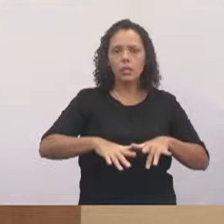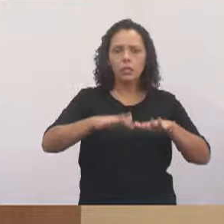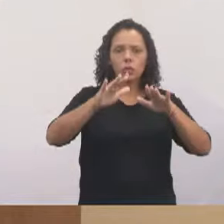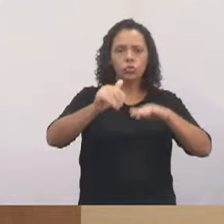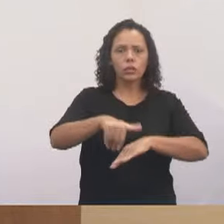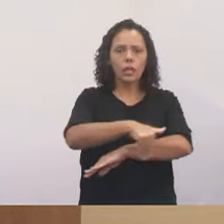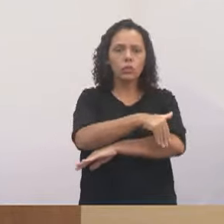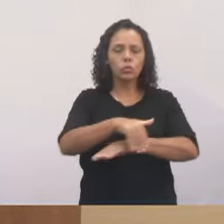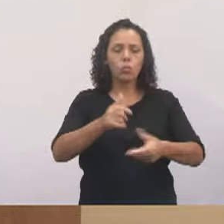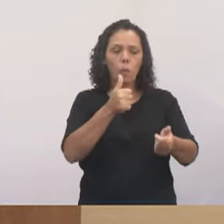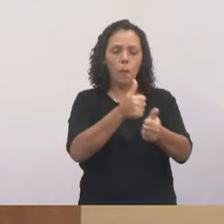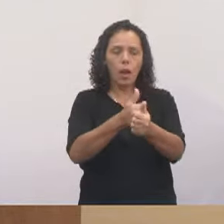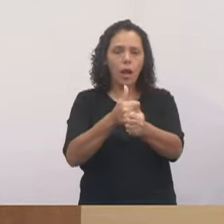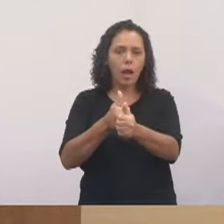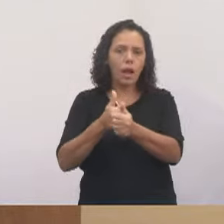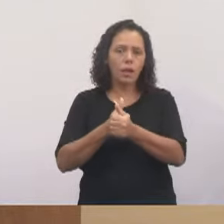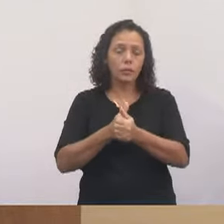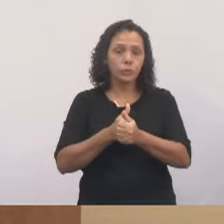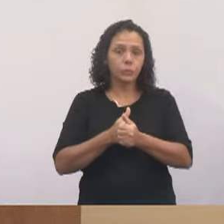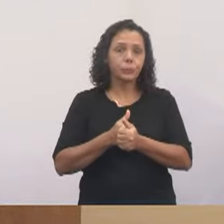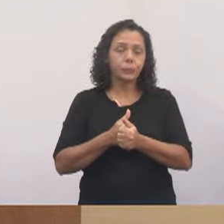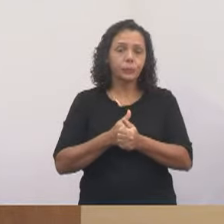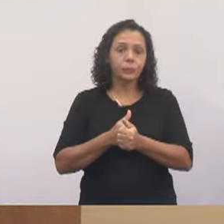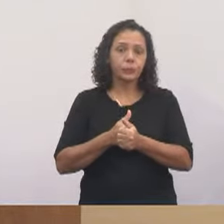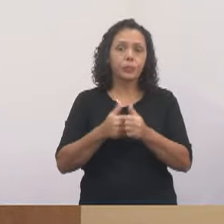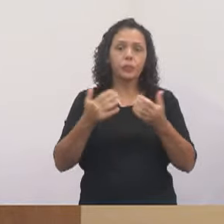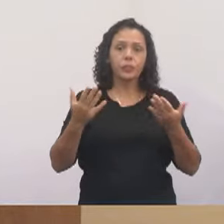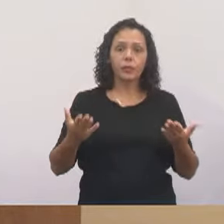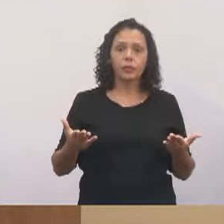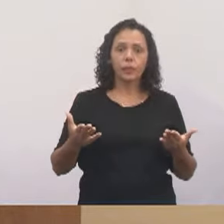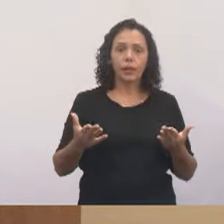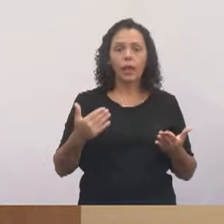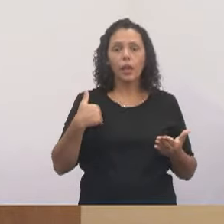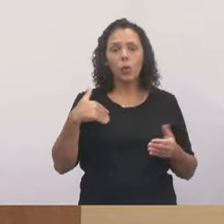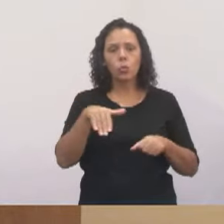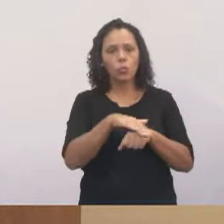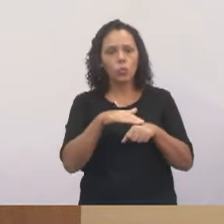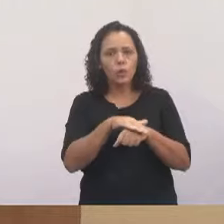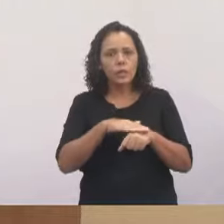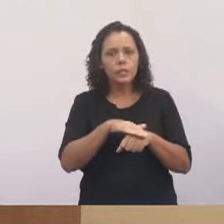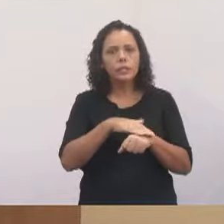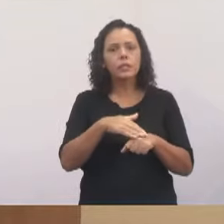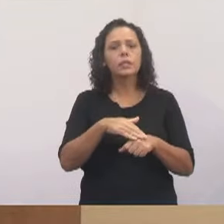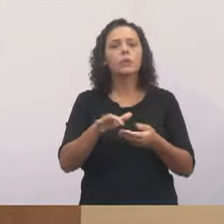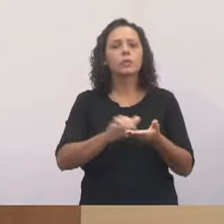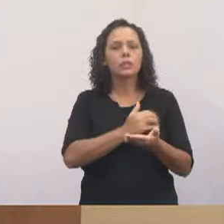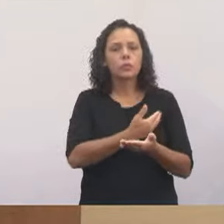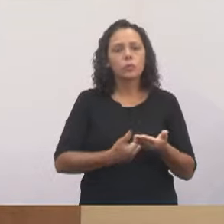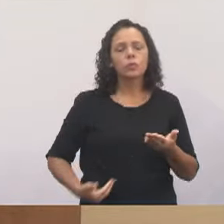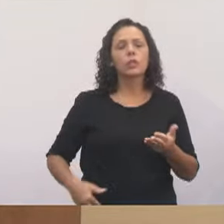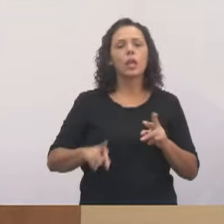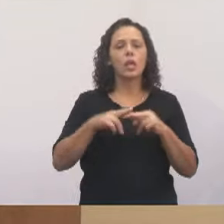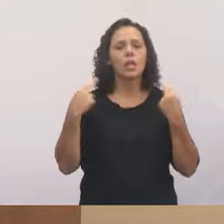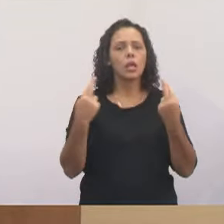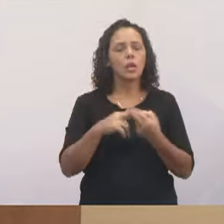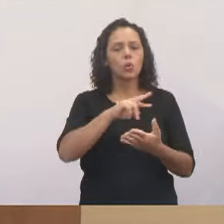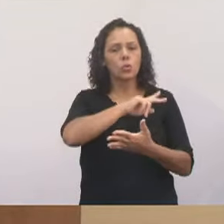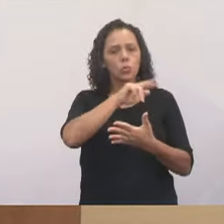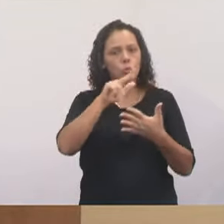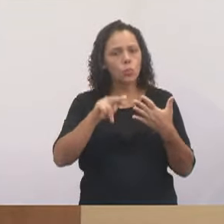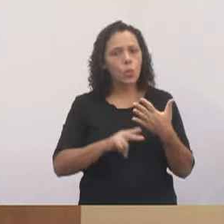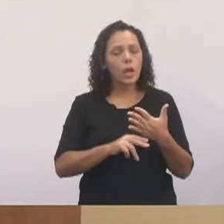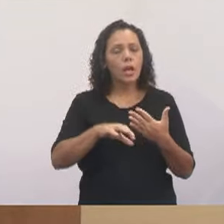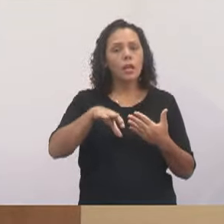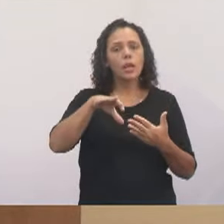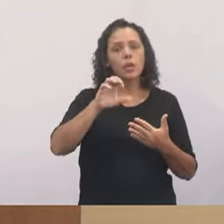e também na Danúbio. Pois bem, estive lá com o Celso, fui lá, fizemos várias reuniões e o